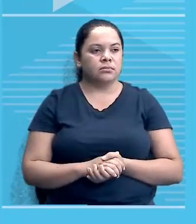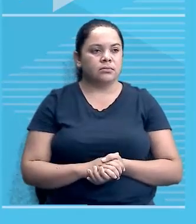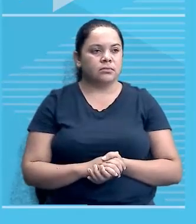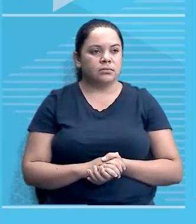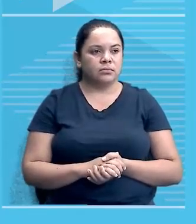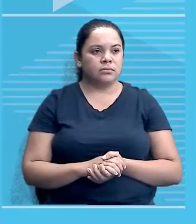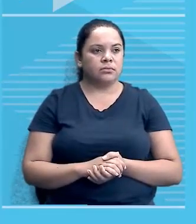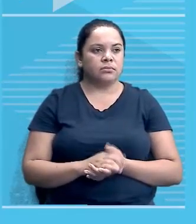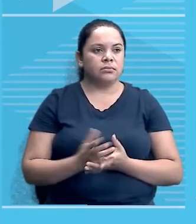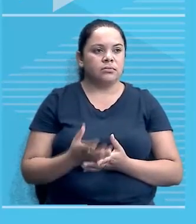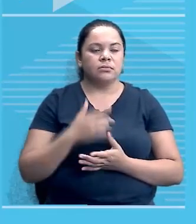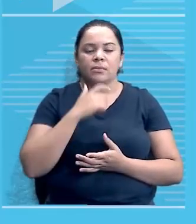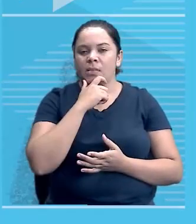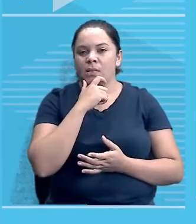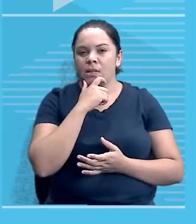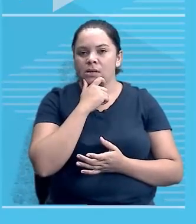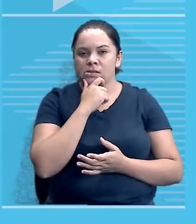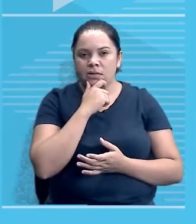vence a França,